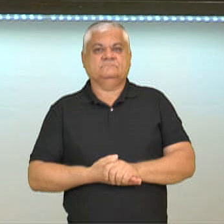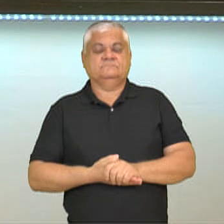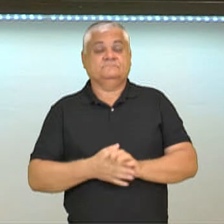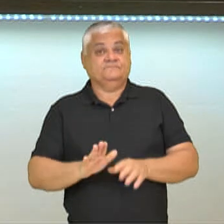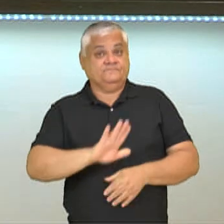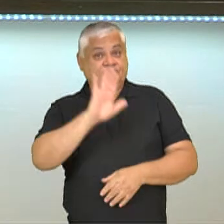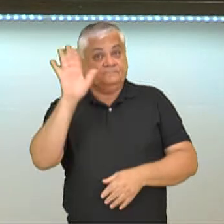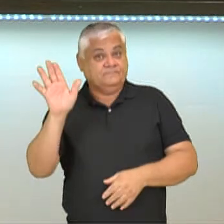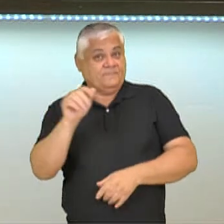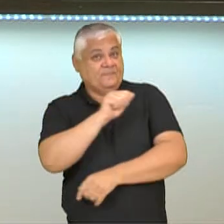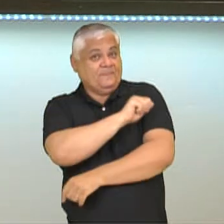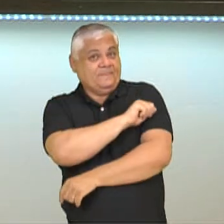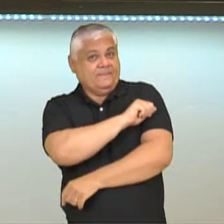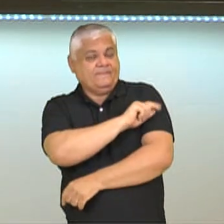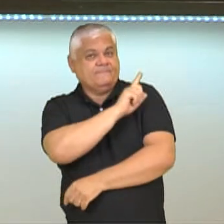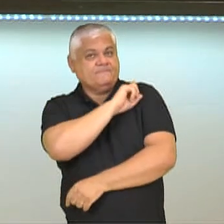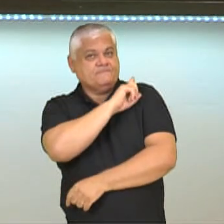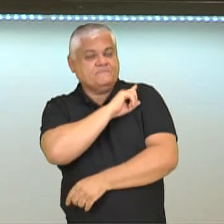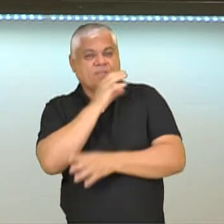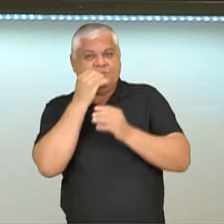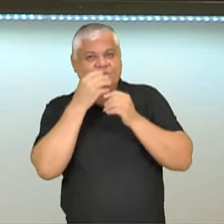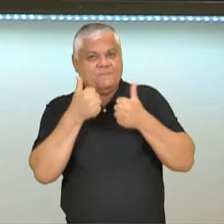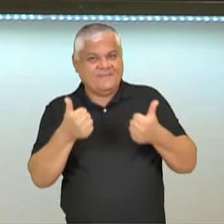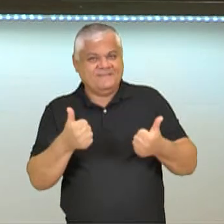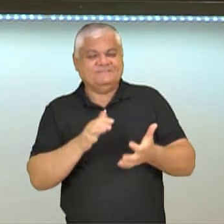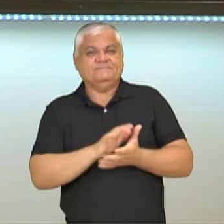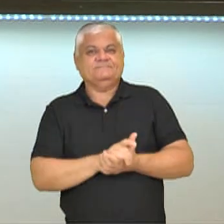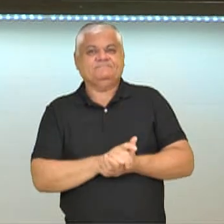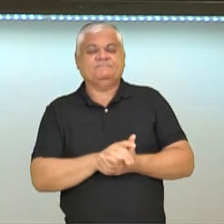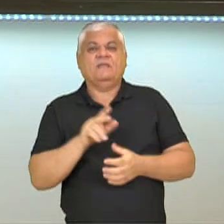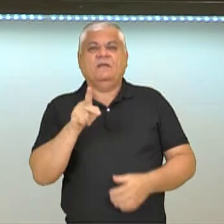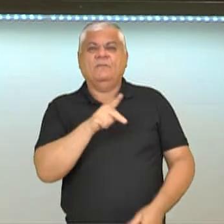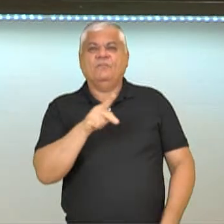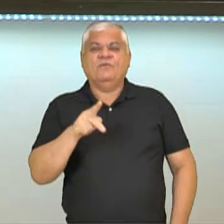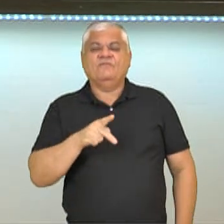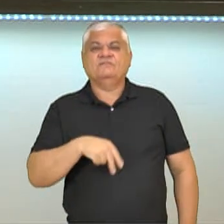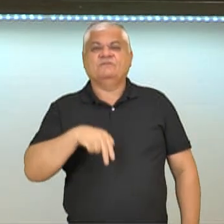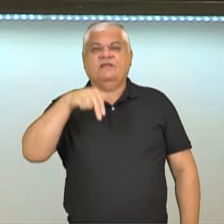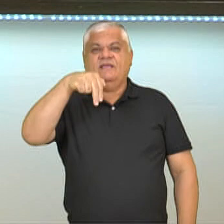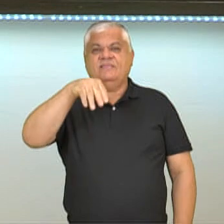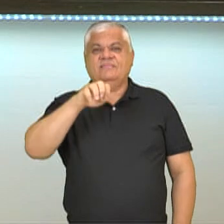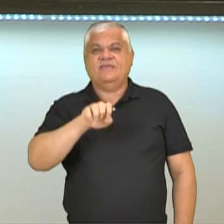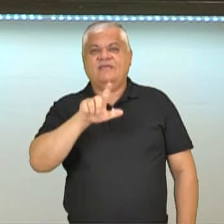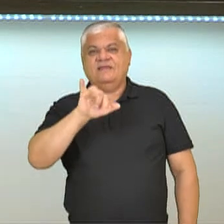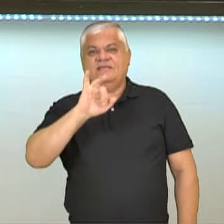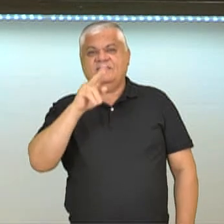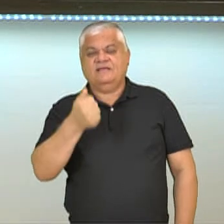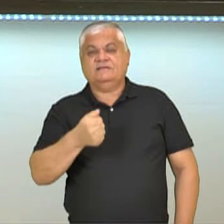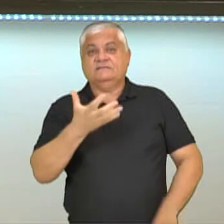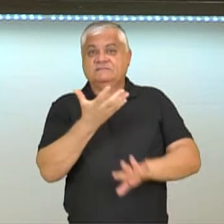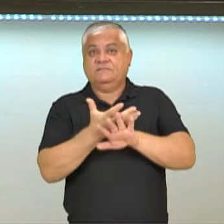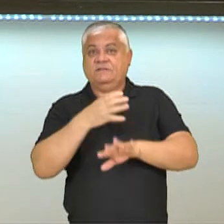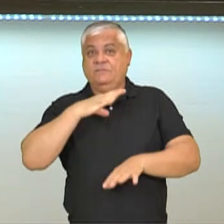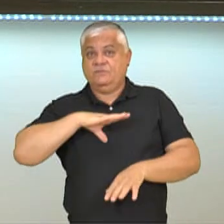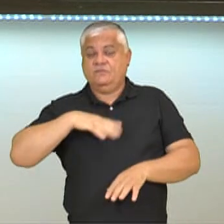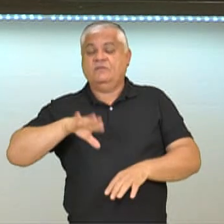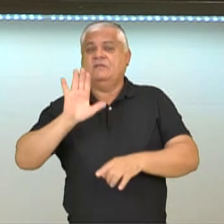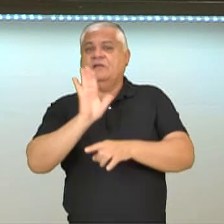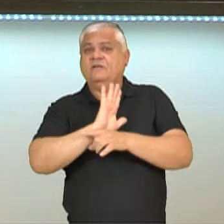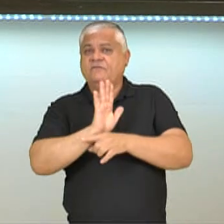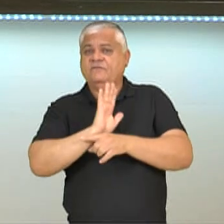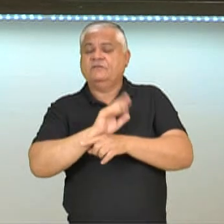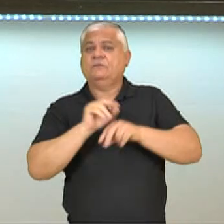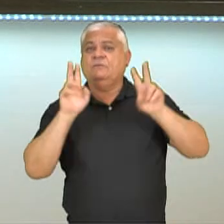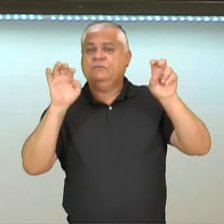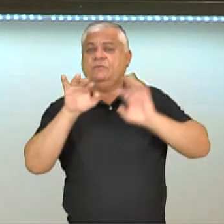Olá estudantes da primeira série, tudo bem com vocês? Eu sou a professora Nelinha de língua portuguesa e neste vídeo nós vamos falar